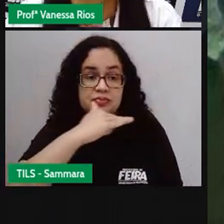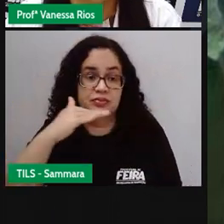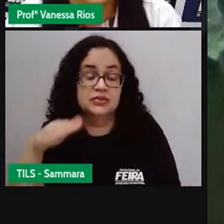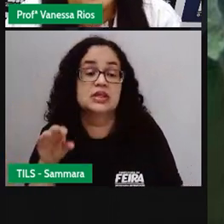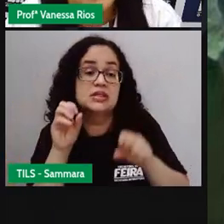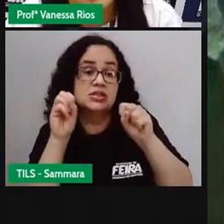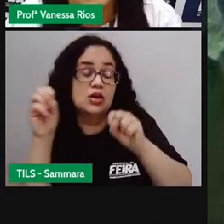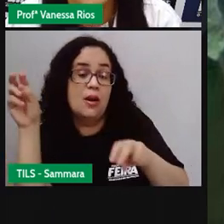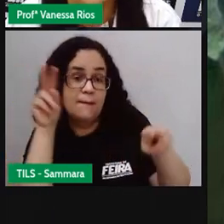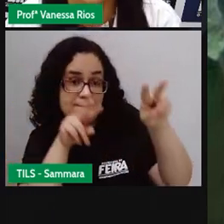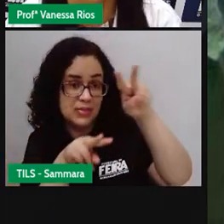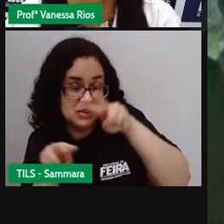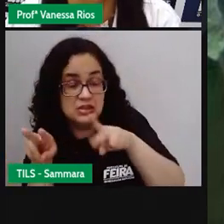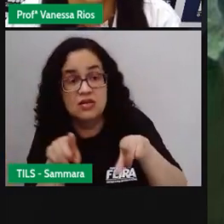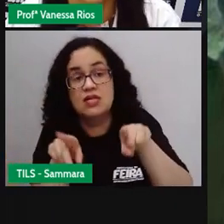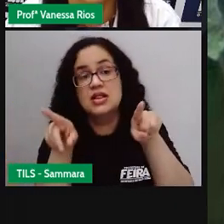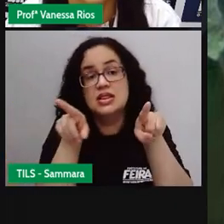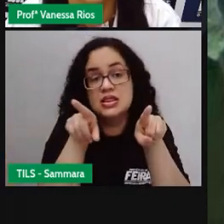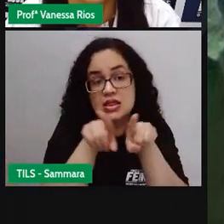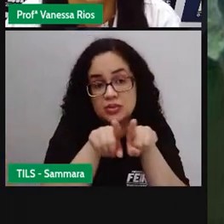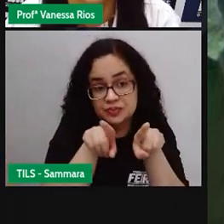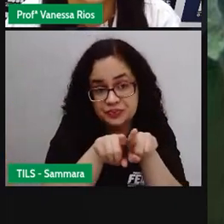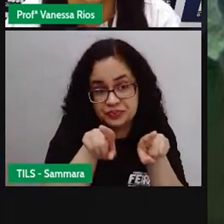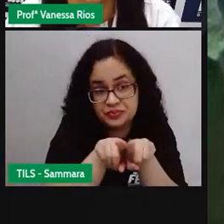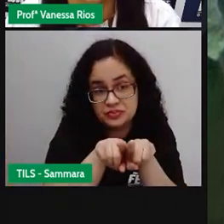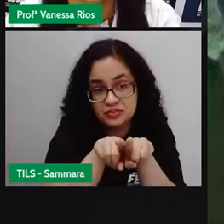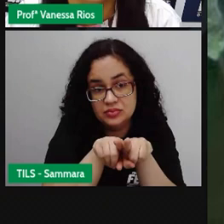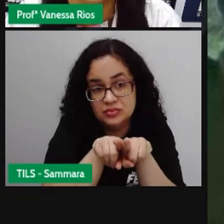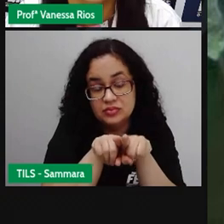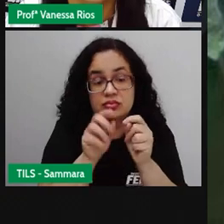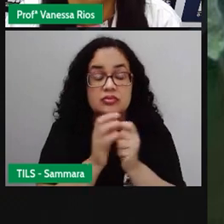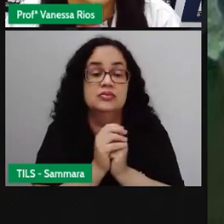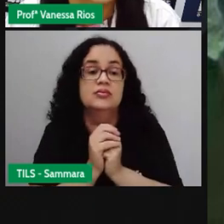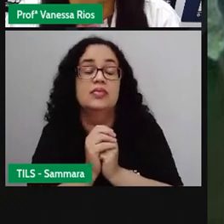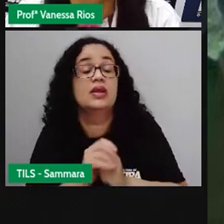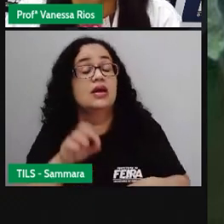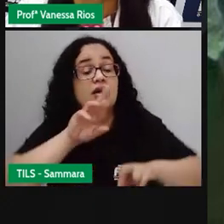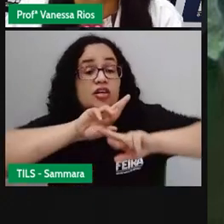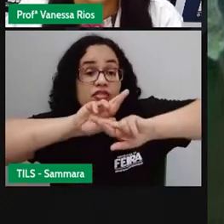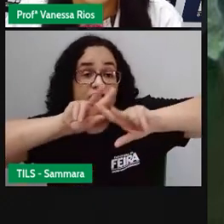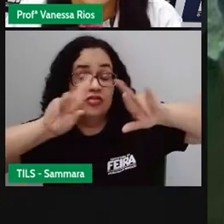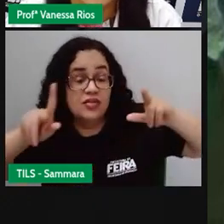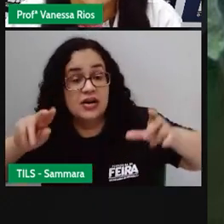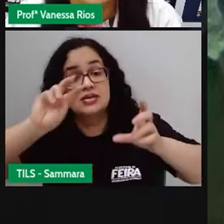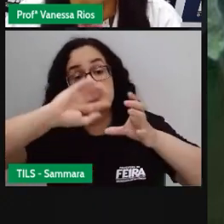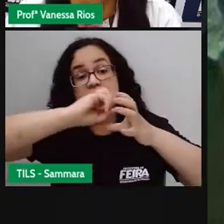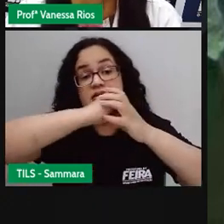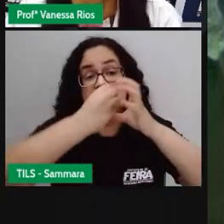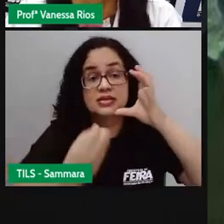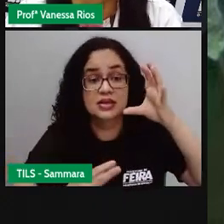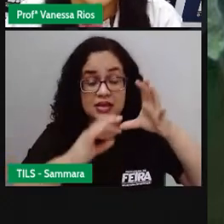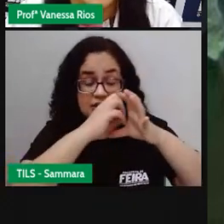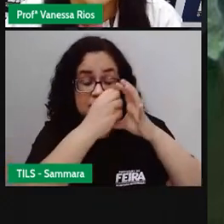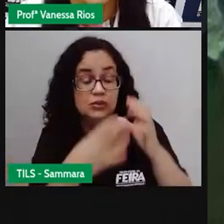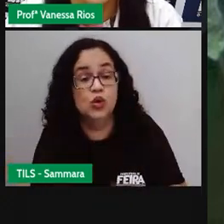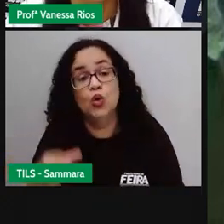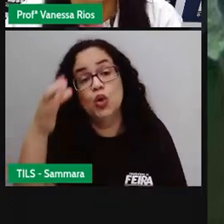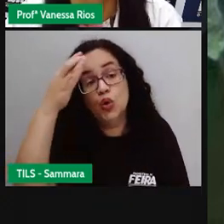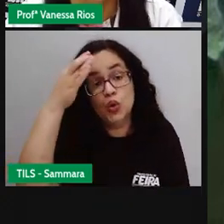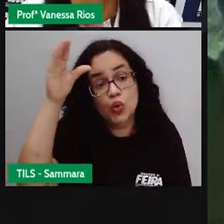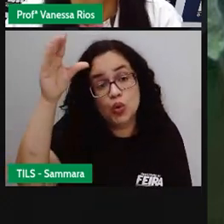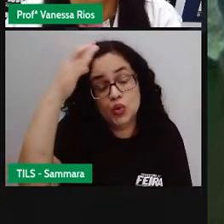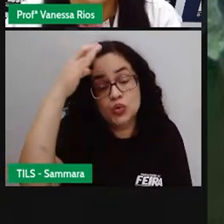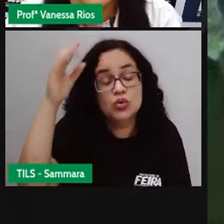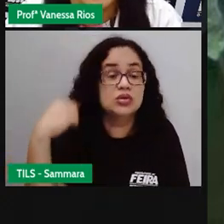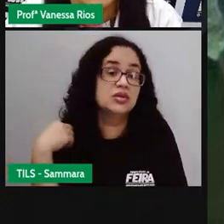a gente se observa também, se define, né? Dentro aí de várias características, tanto culturais, né? No